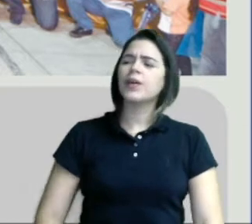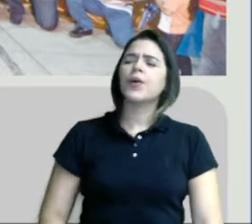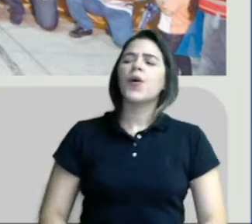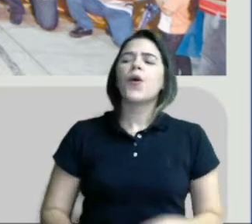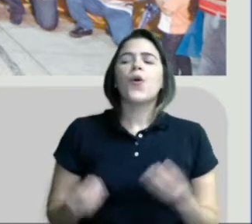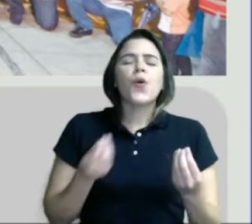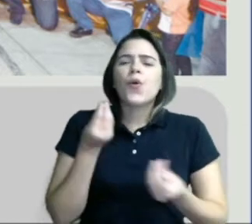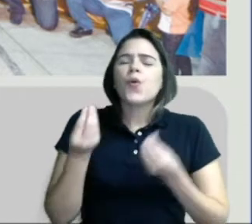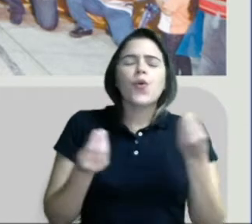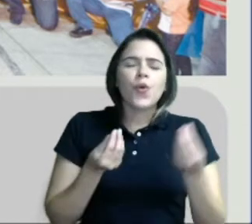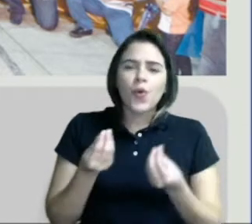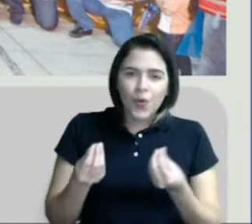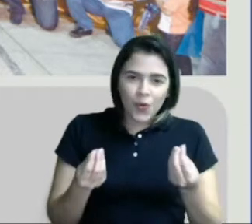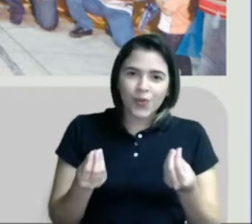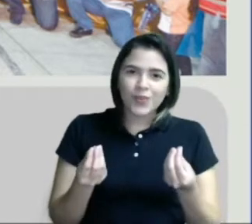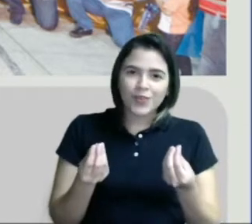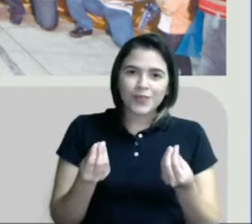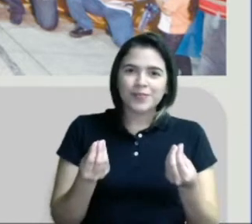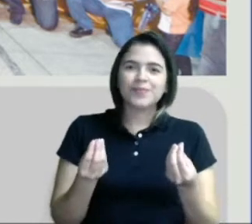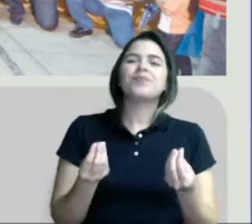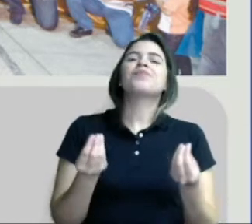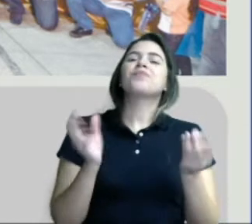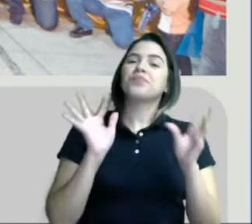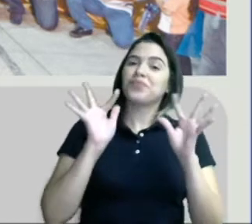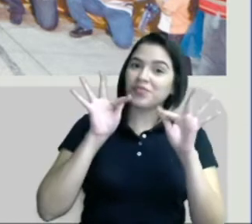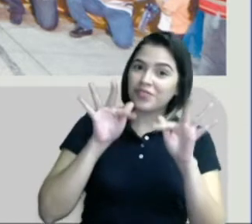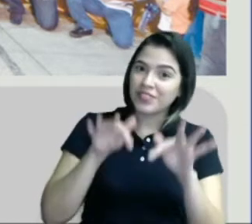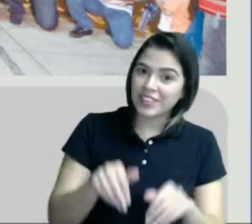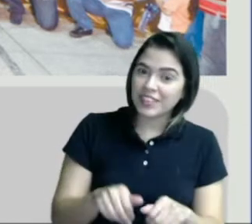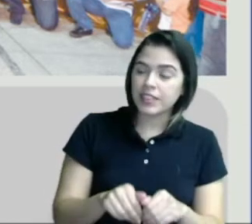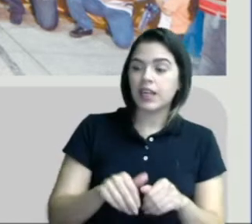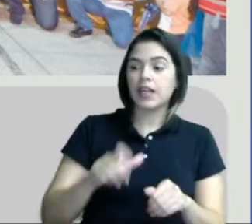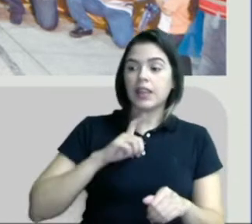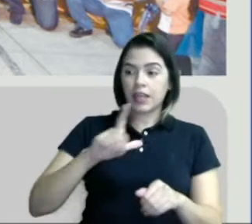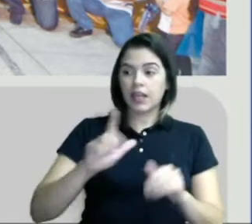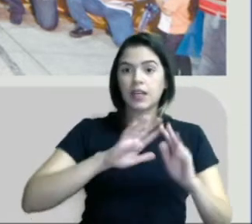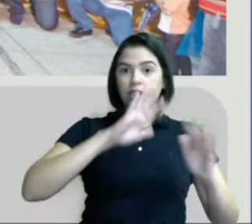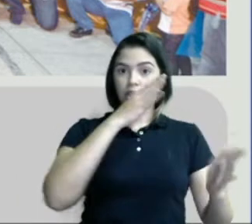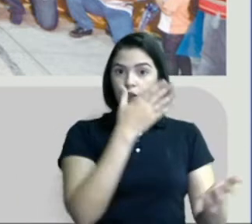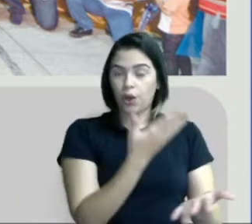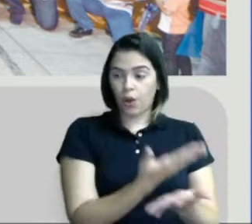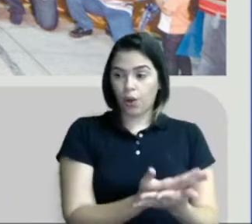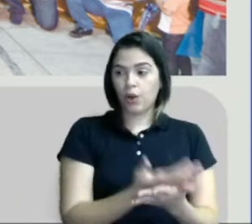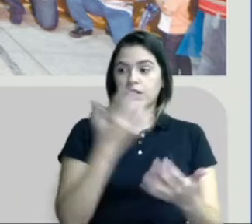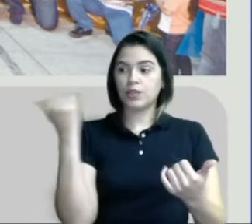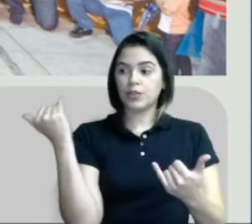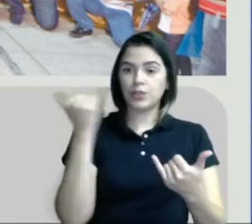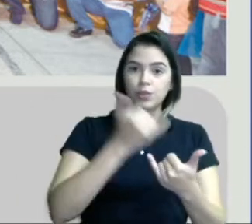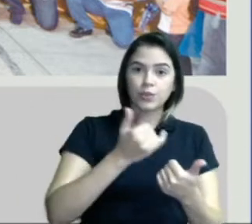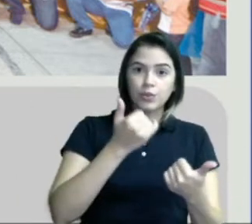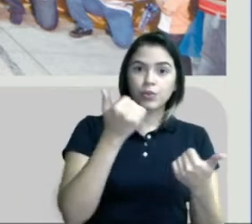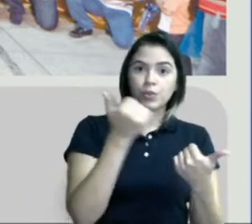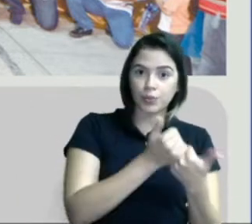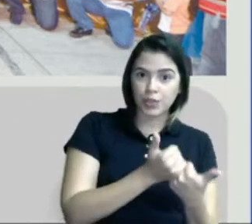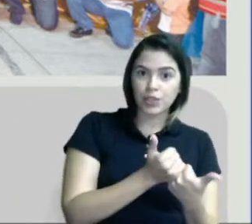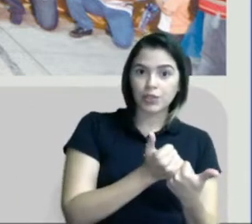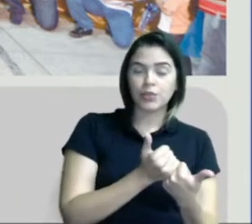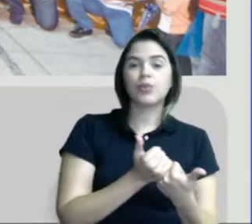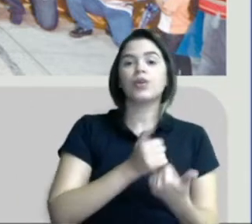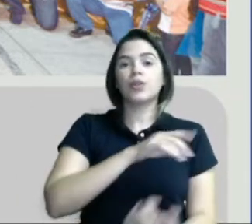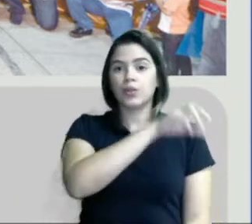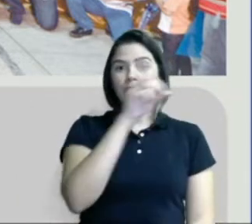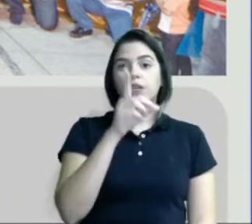Então, com isso, muitas escolas estão substituindo o dia dos pais pelo dia da família.